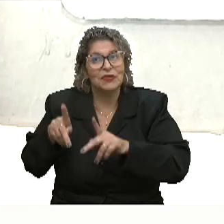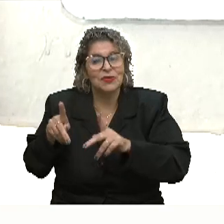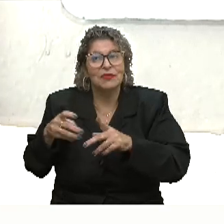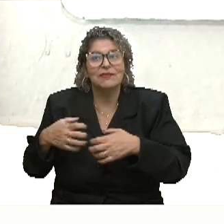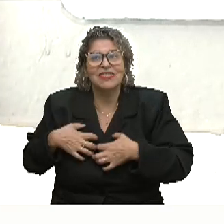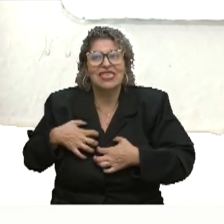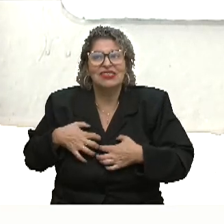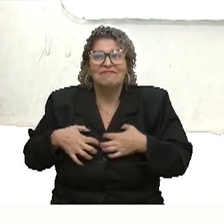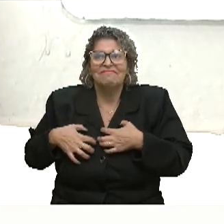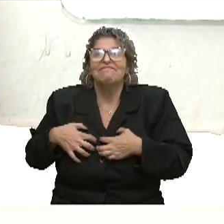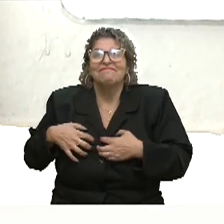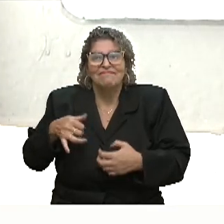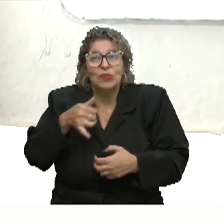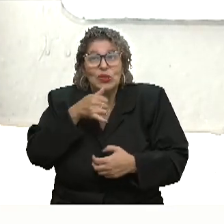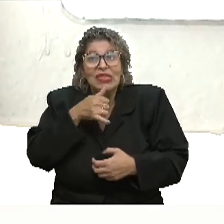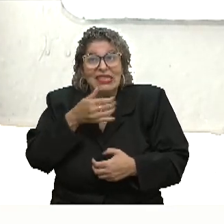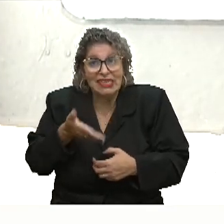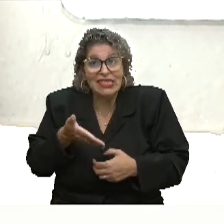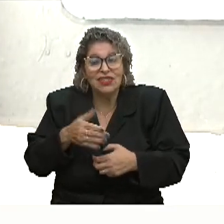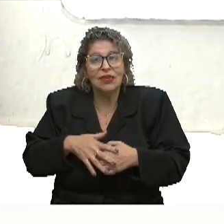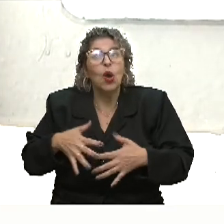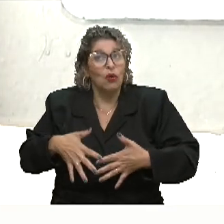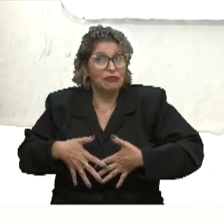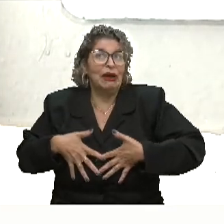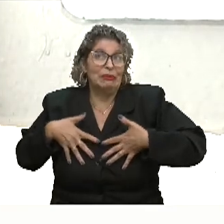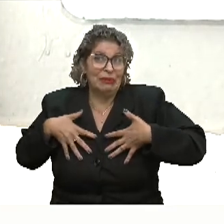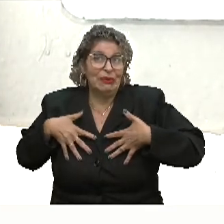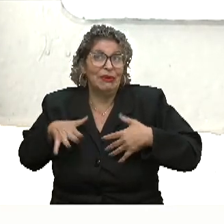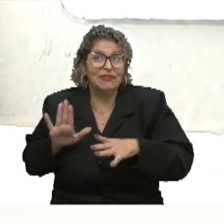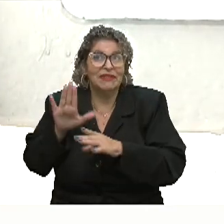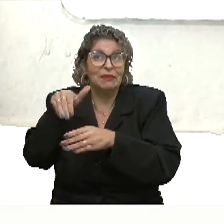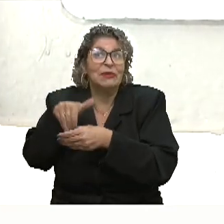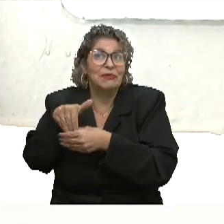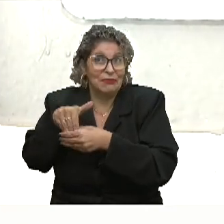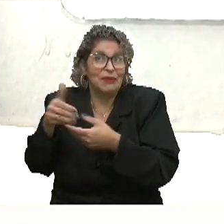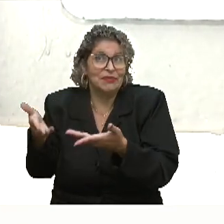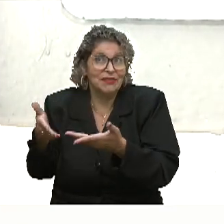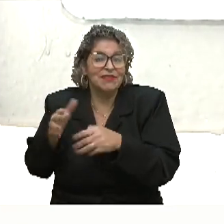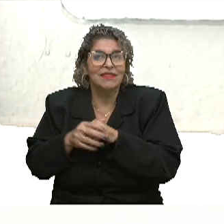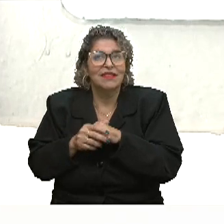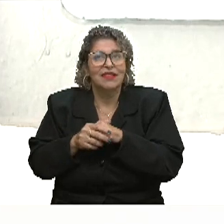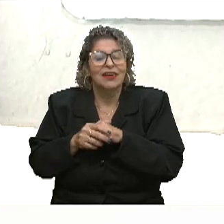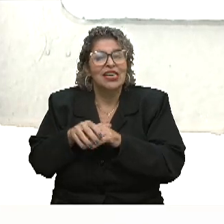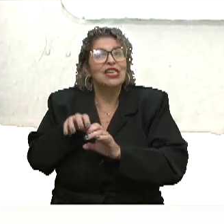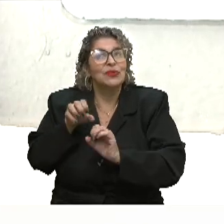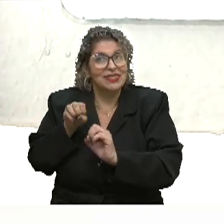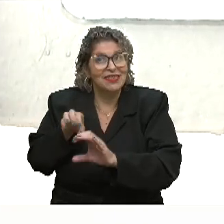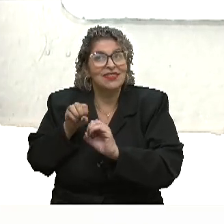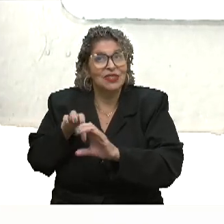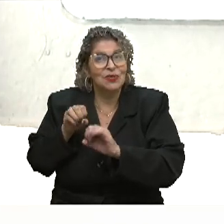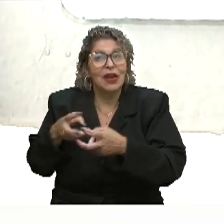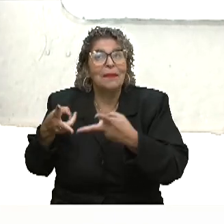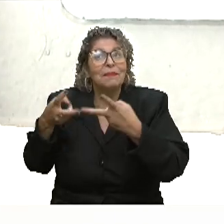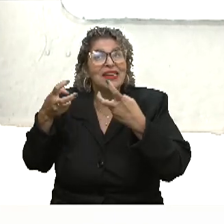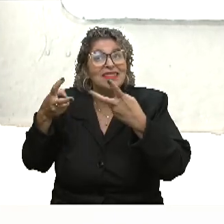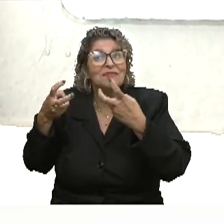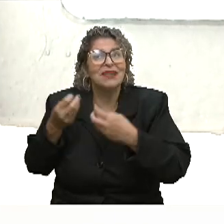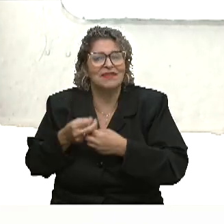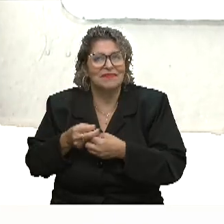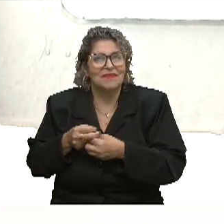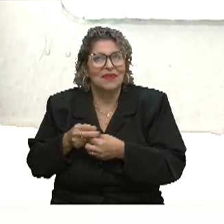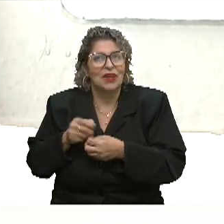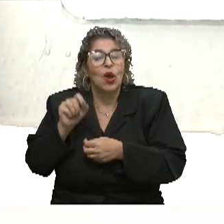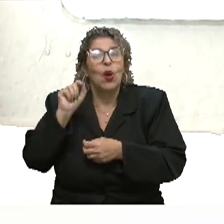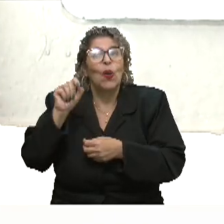alguém ou ficaram orgulhosas de algum voto também. Então, eu acho que nos ensinou a realmente perceber, assim, qual é